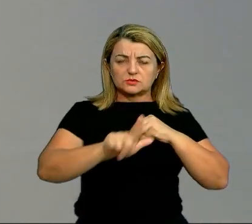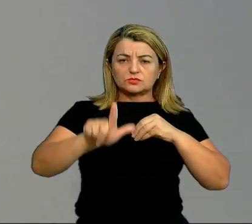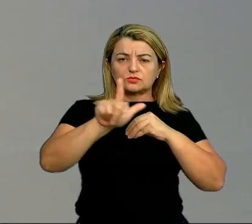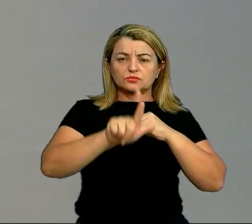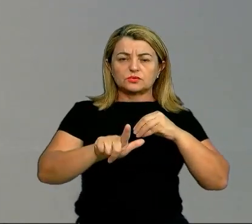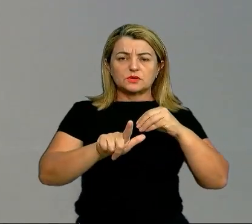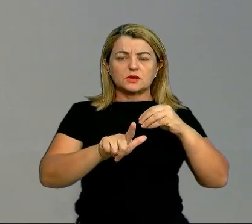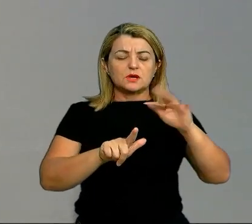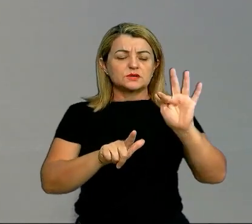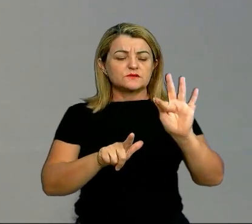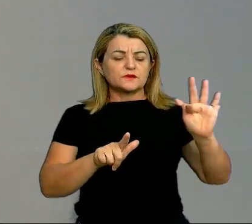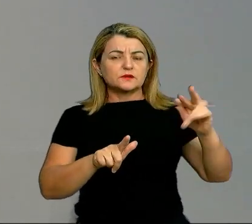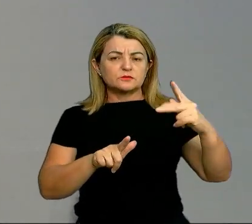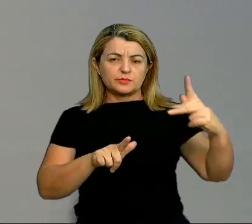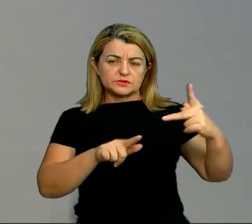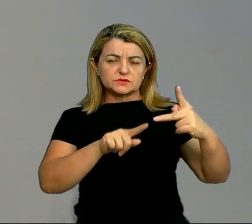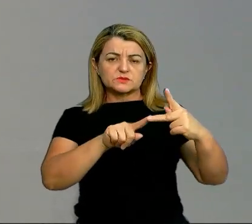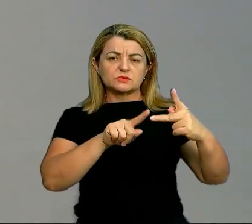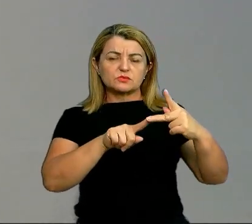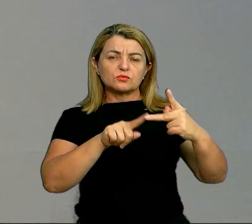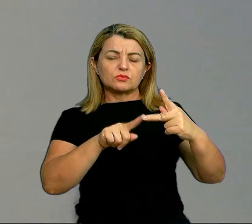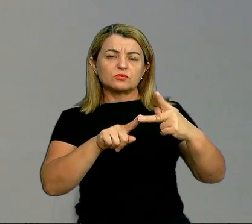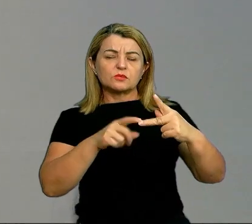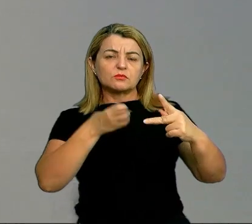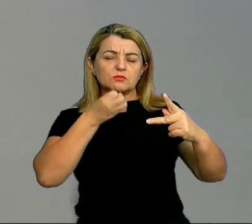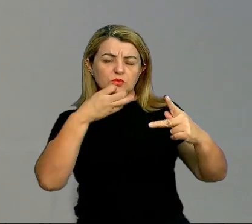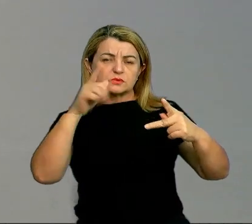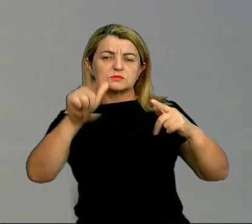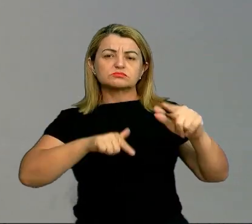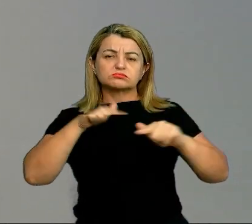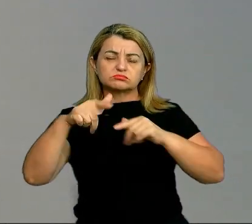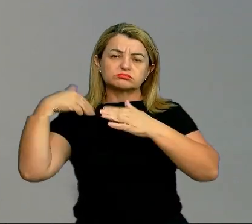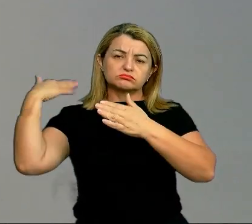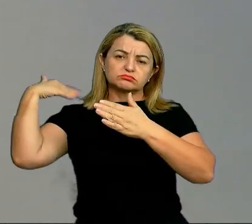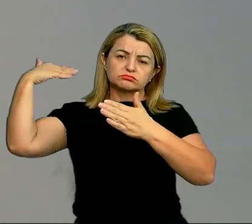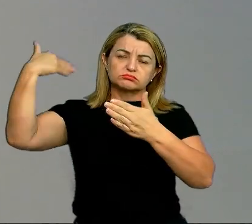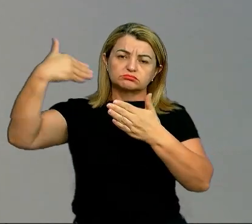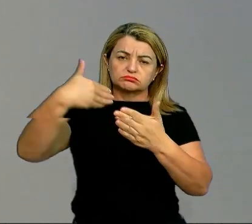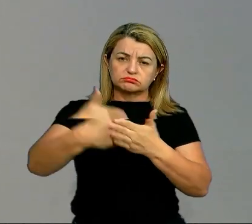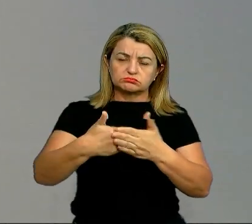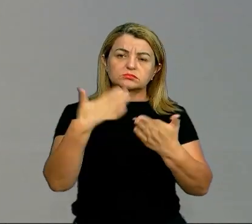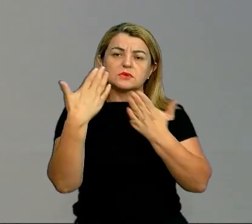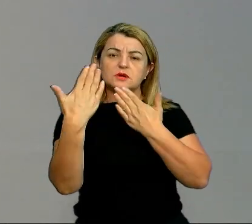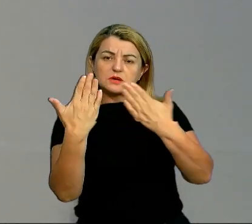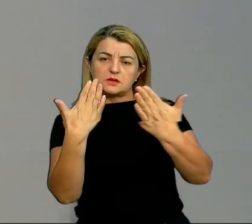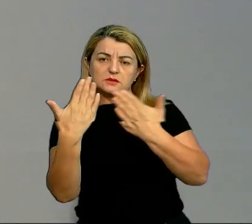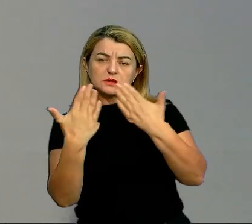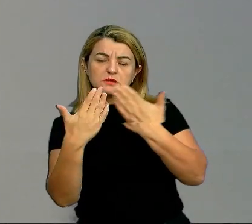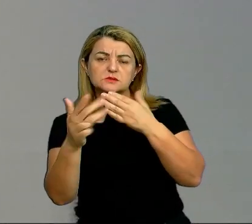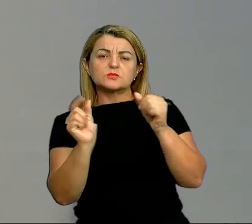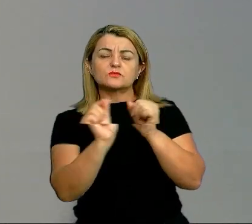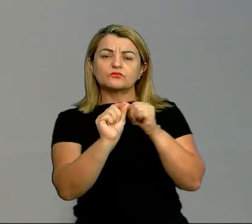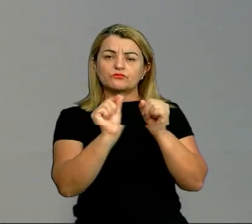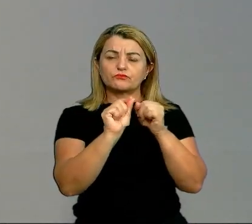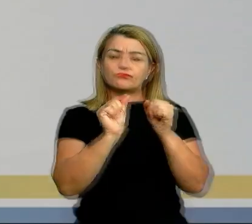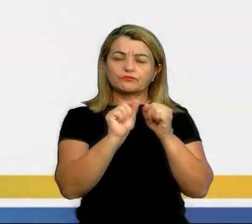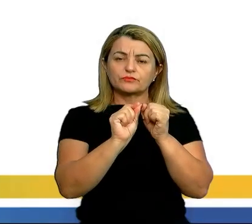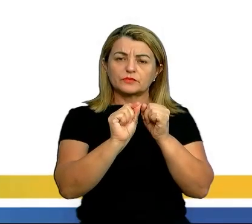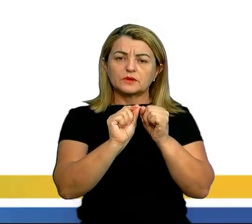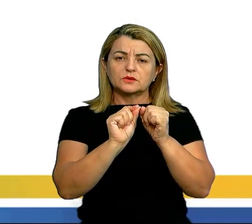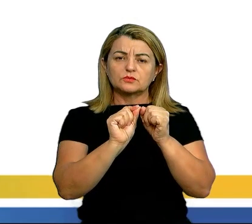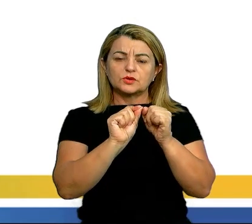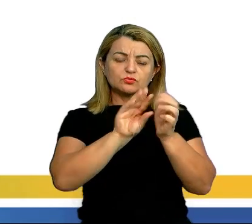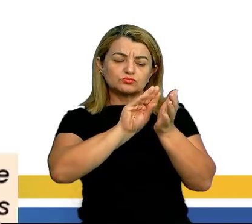outros momentos, em outras datas históricas e trazer uma boa análise, uma boa produção em que eu extraio sentido.